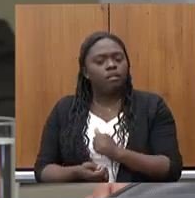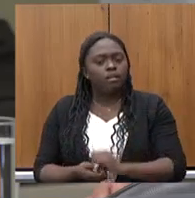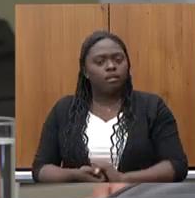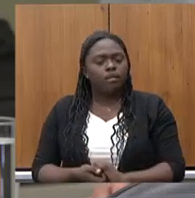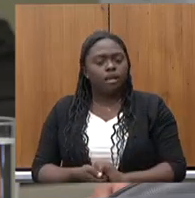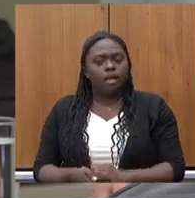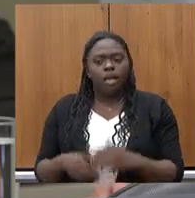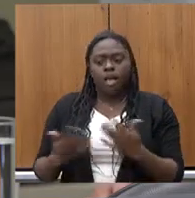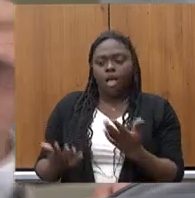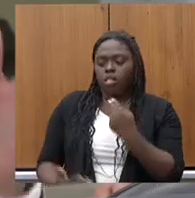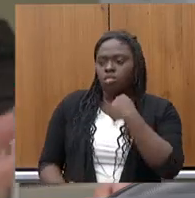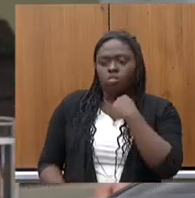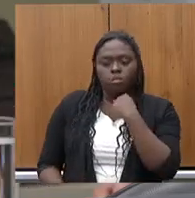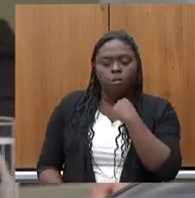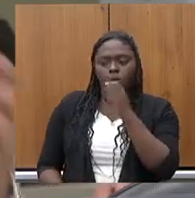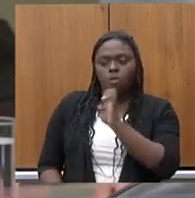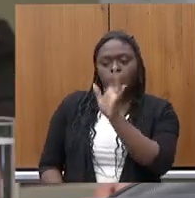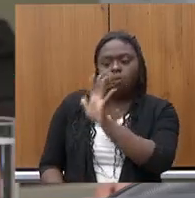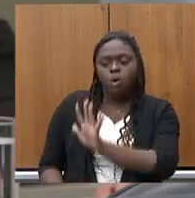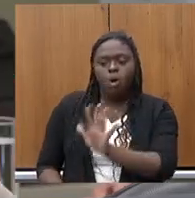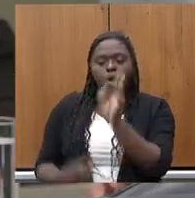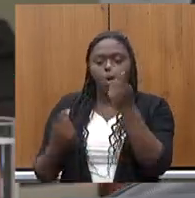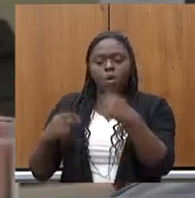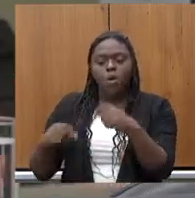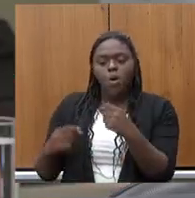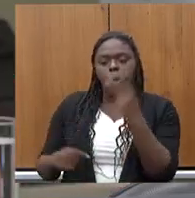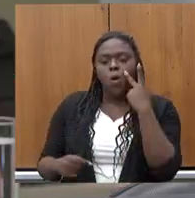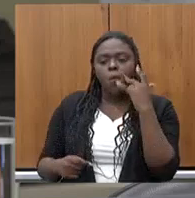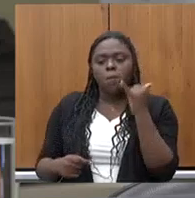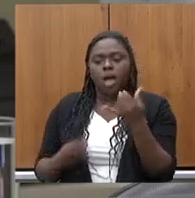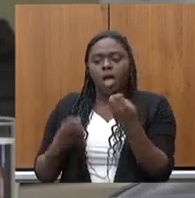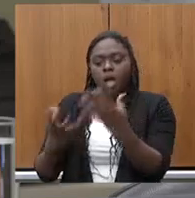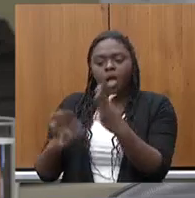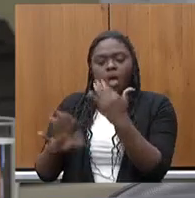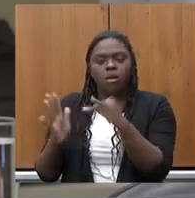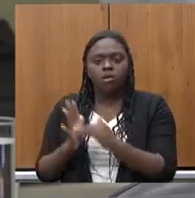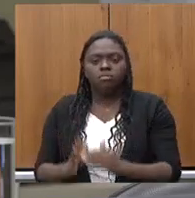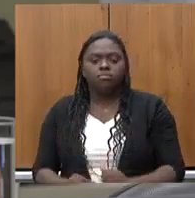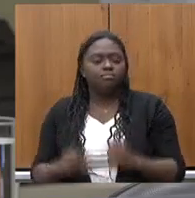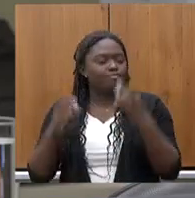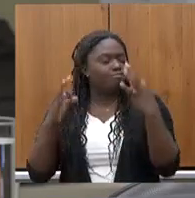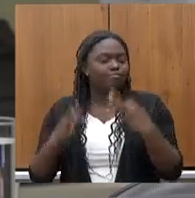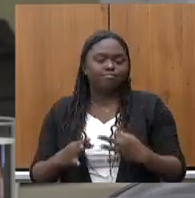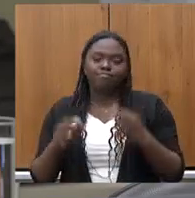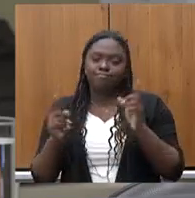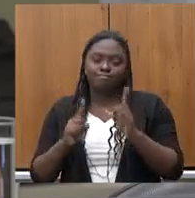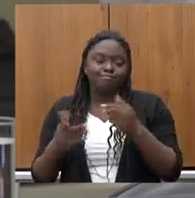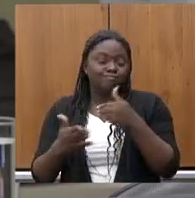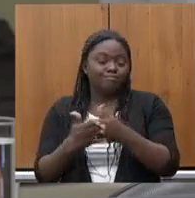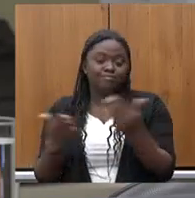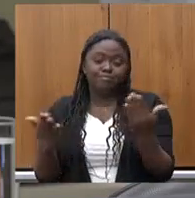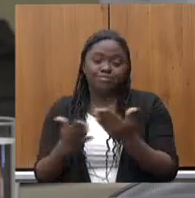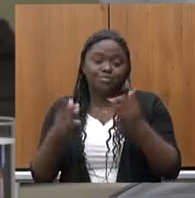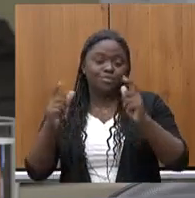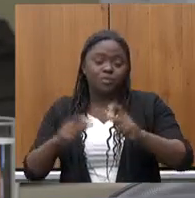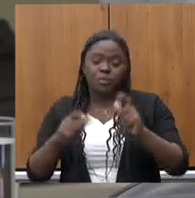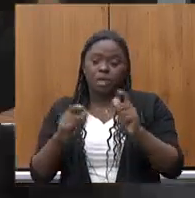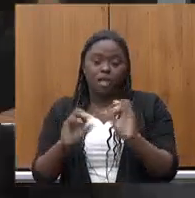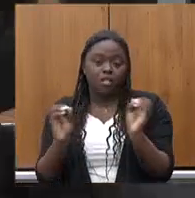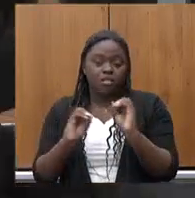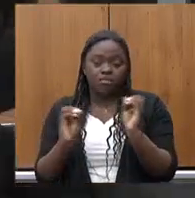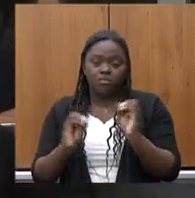ah mas não pode o estado tem que ser o pai que provém tudo não vai dar certo como não deu até hoje em lugar nenhum